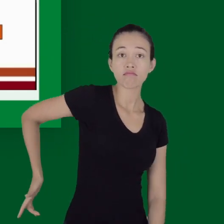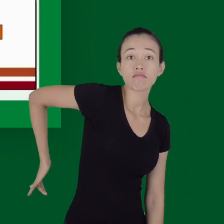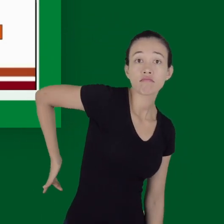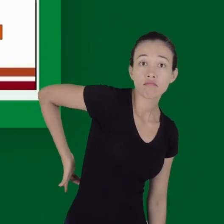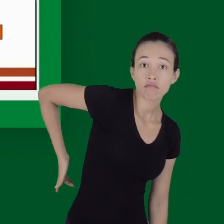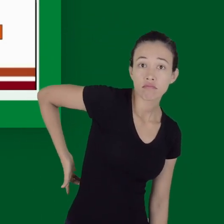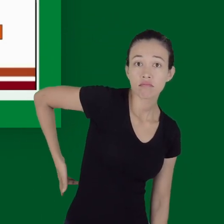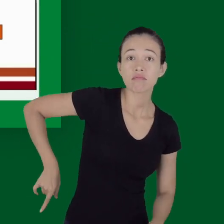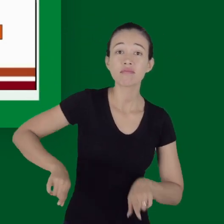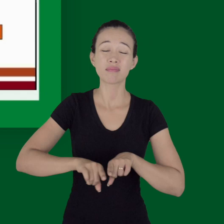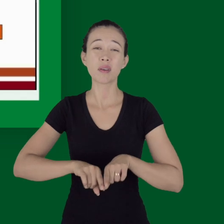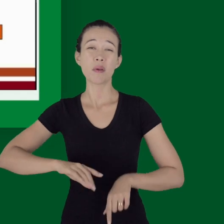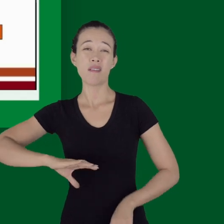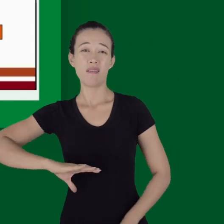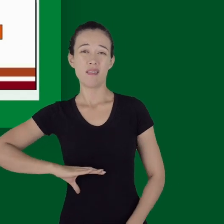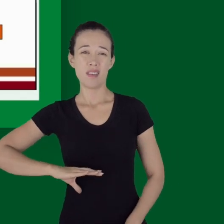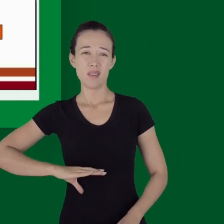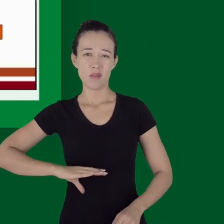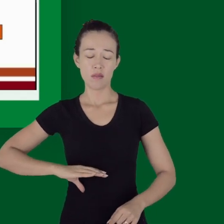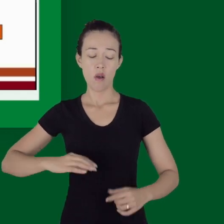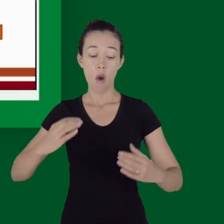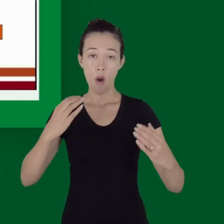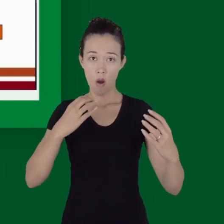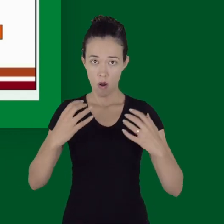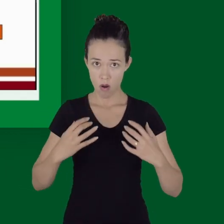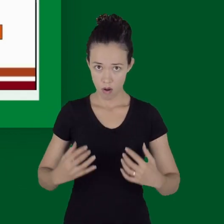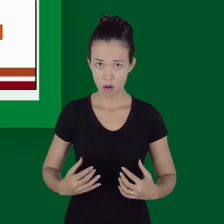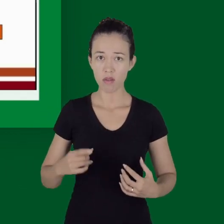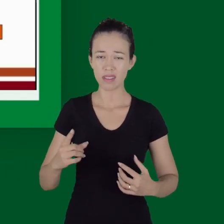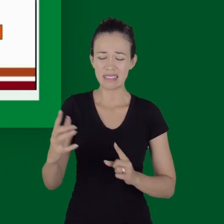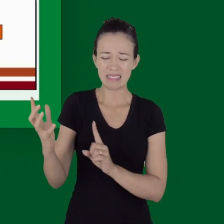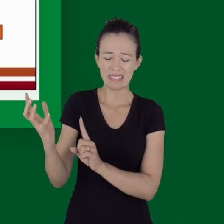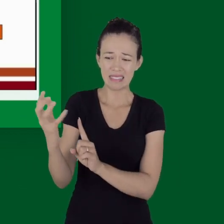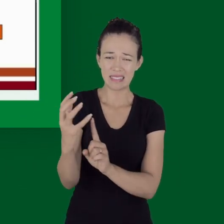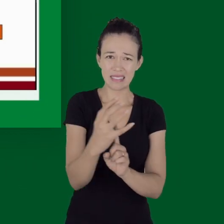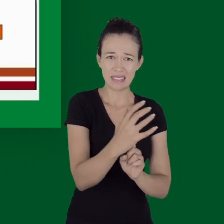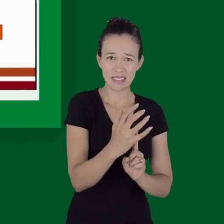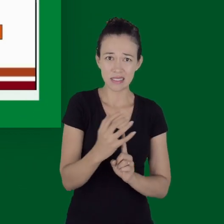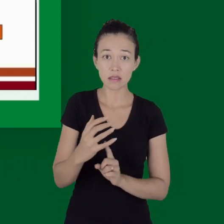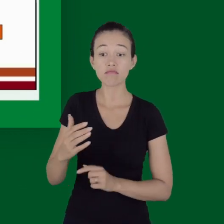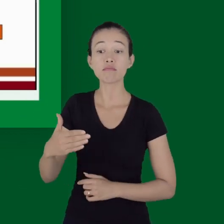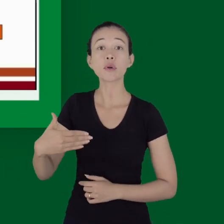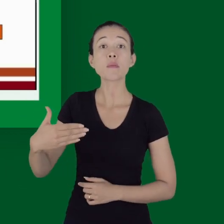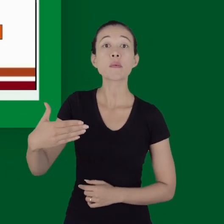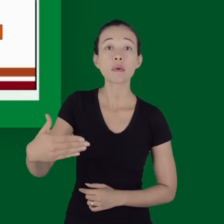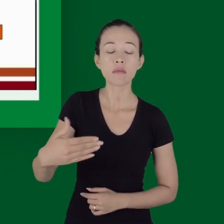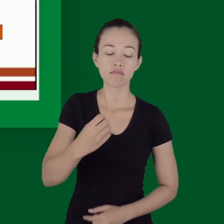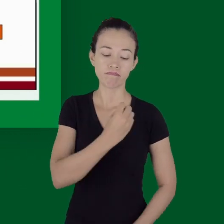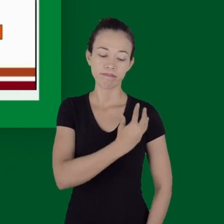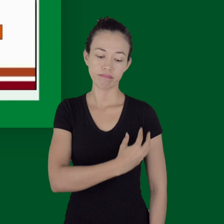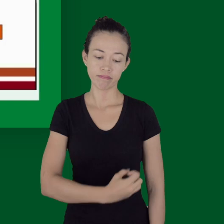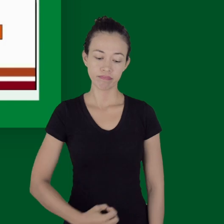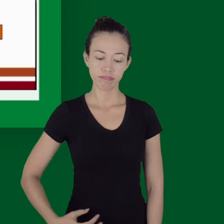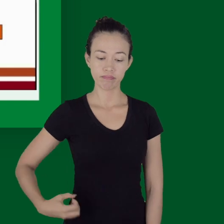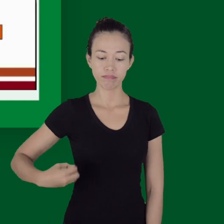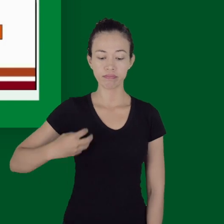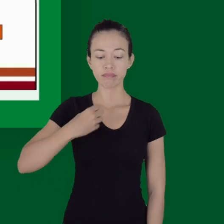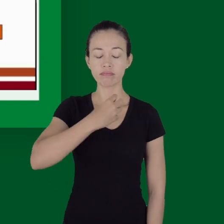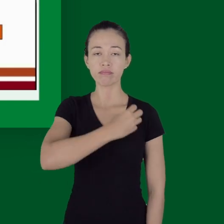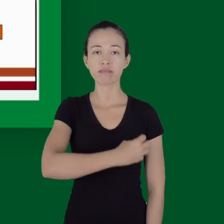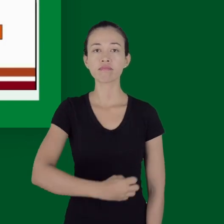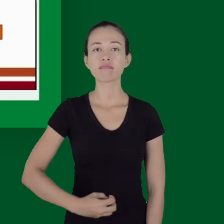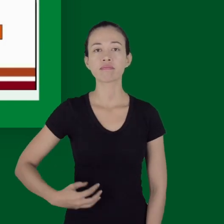Ele vai afetar esses órgãos, esses sistemas, levando aos desfechos do choque hemorrágico.